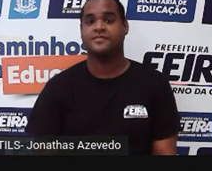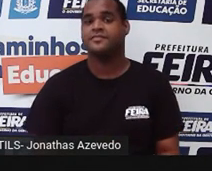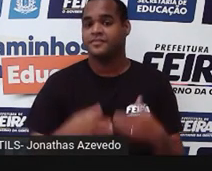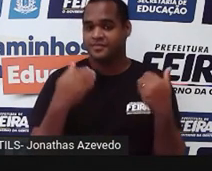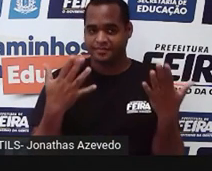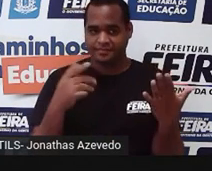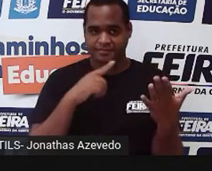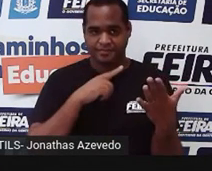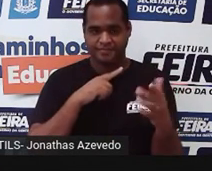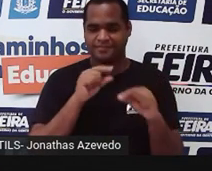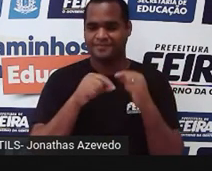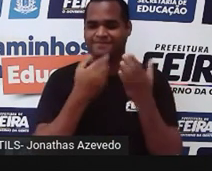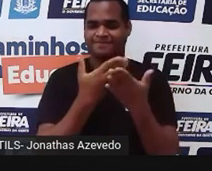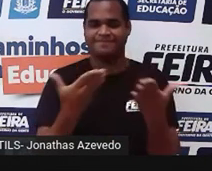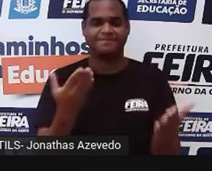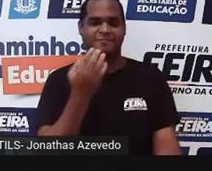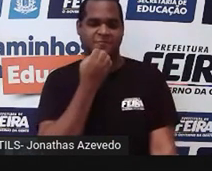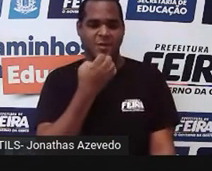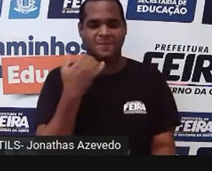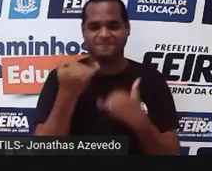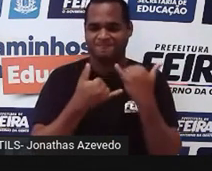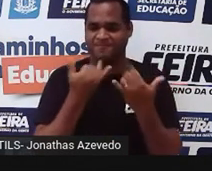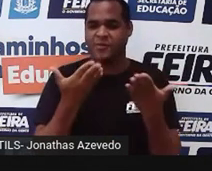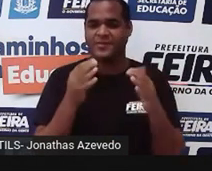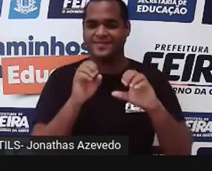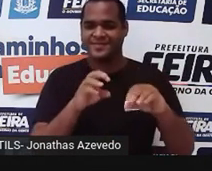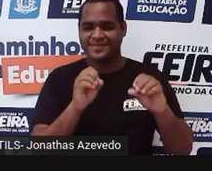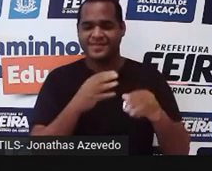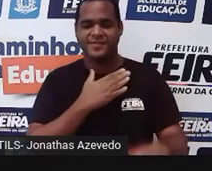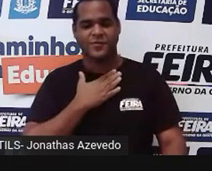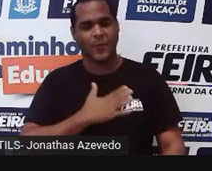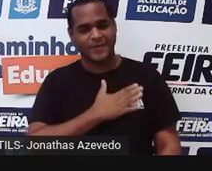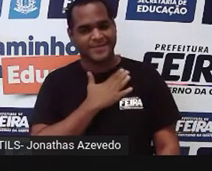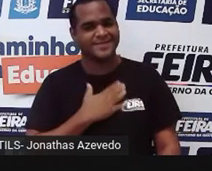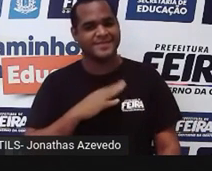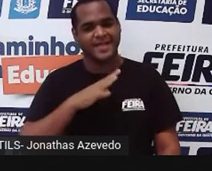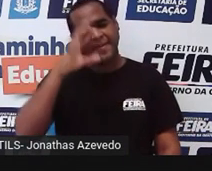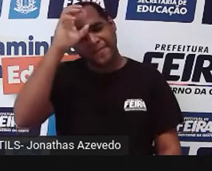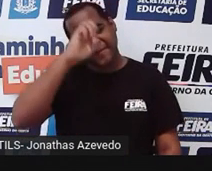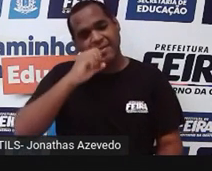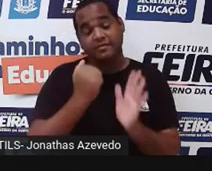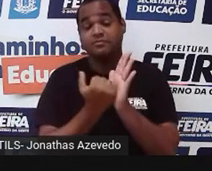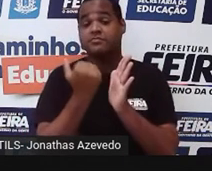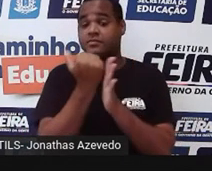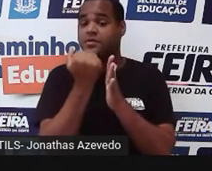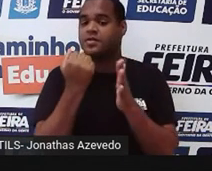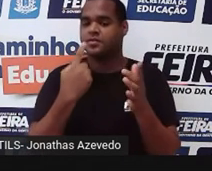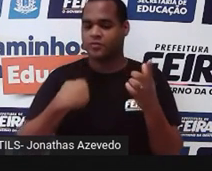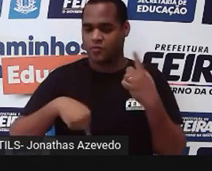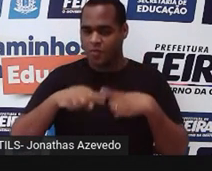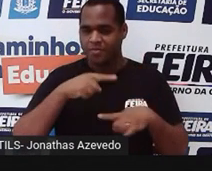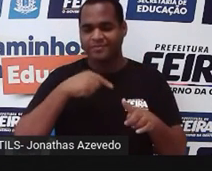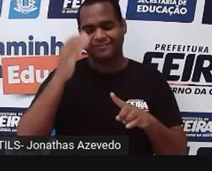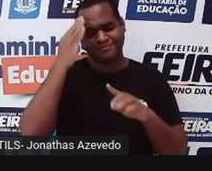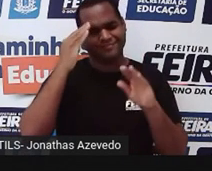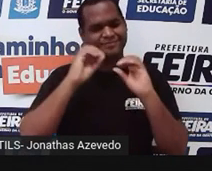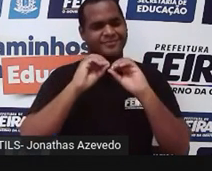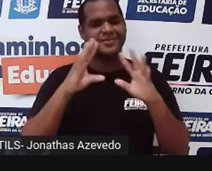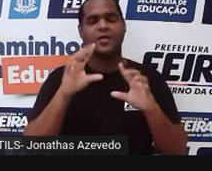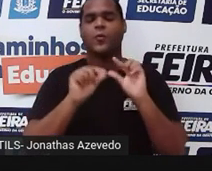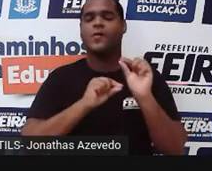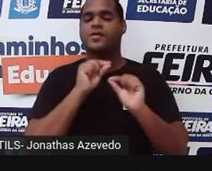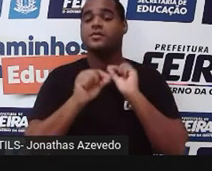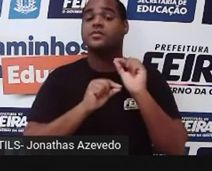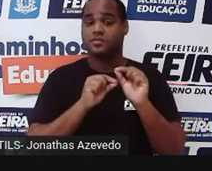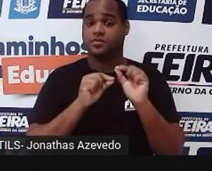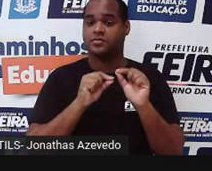Então, gente, espero que vocês tenham se divertido na aula de hoje. Tenham gostado, né? De aprender mais sobre o nosso corpo para a gente entender por que a gente faz,